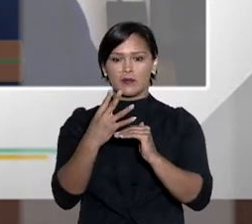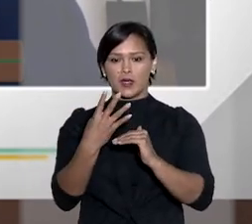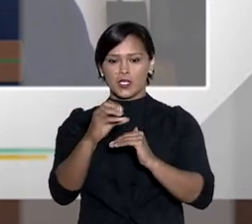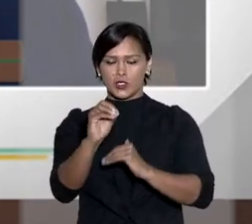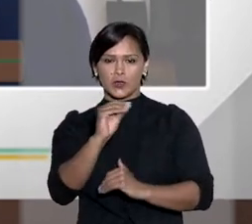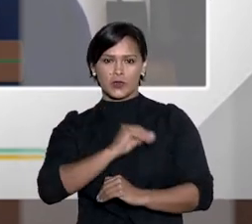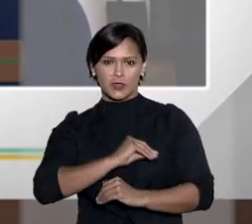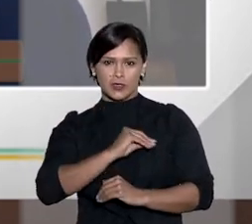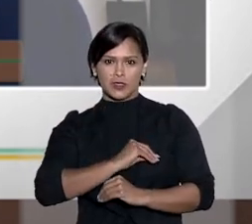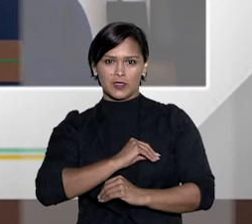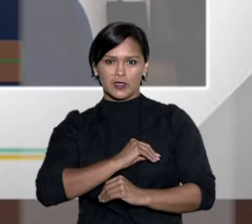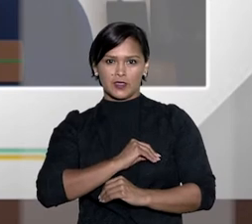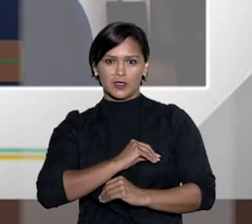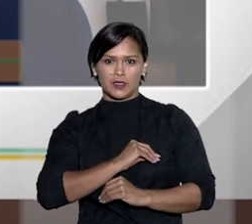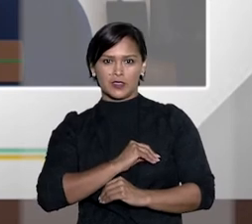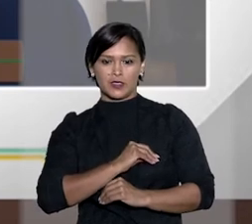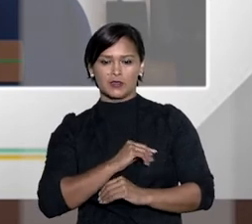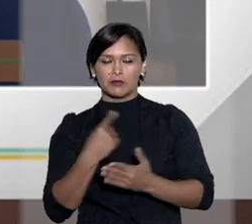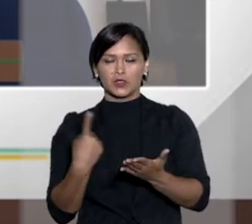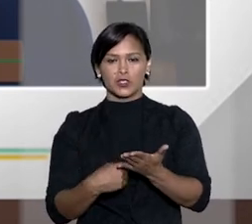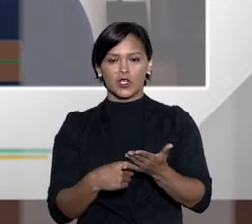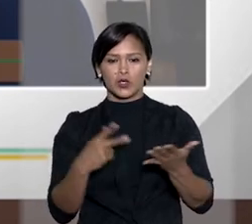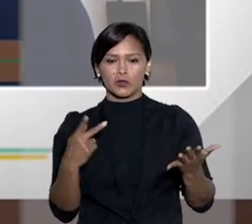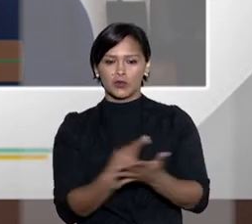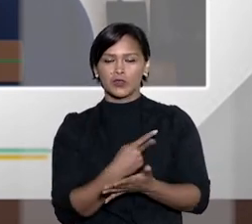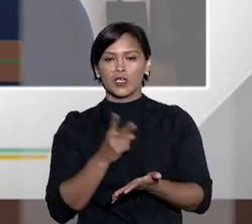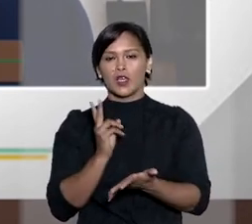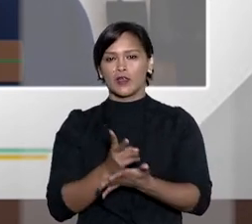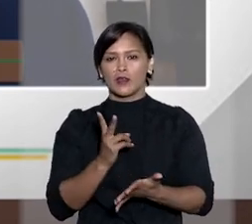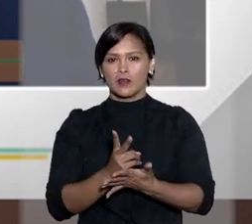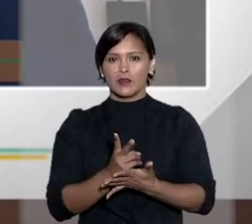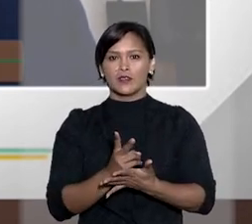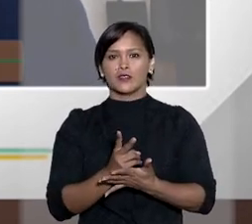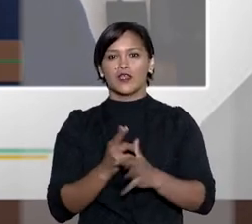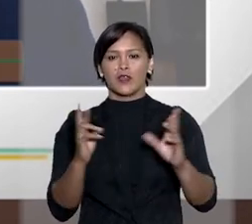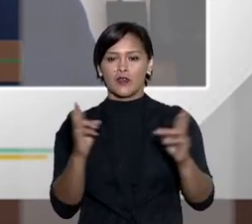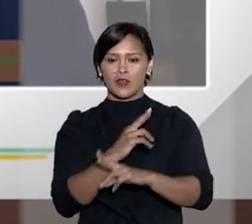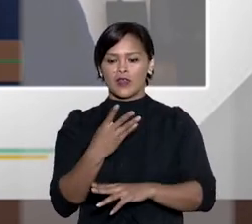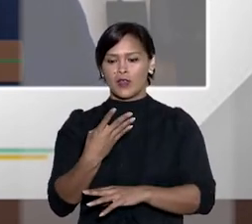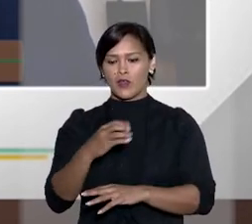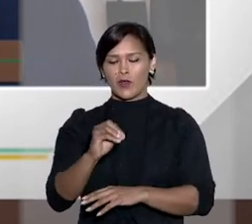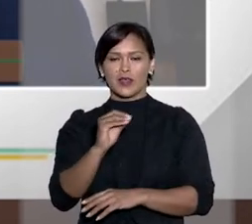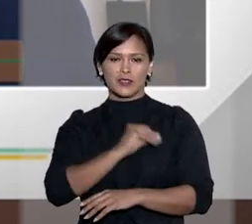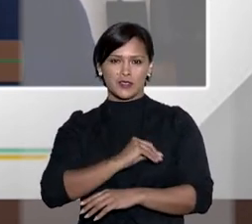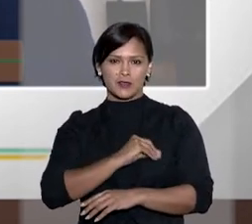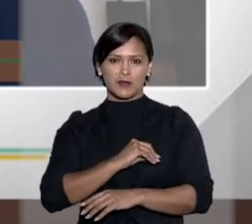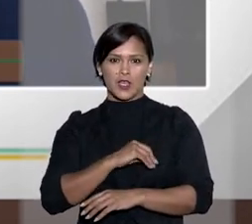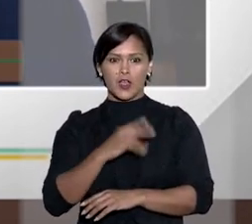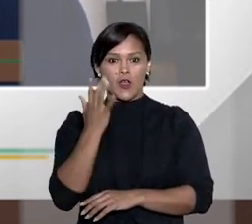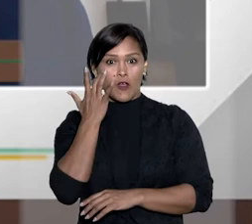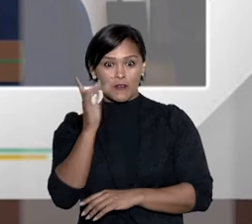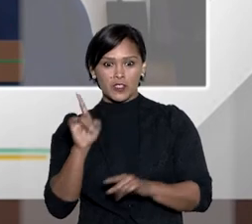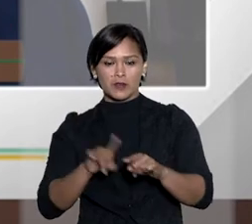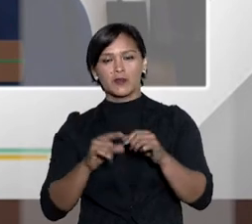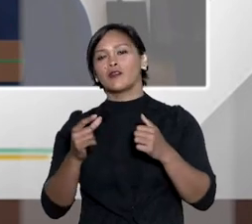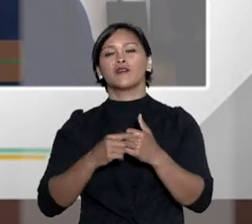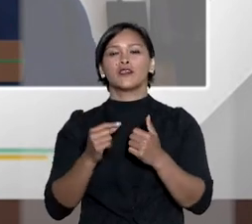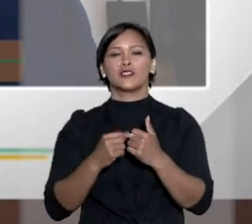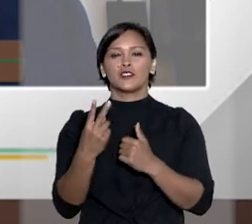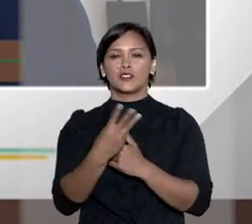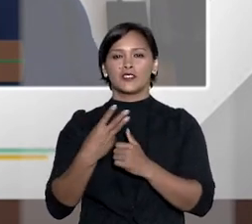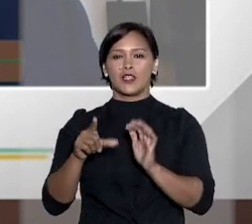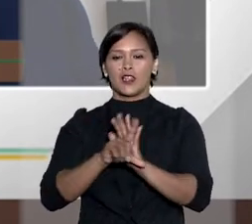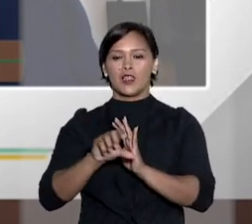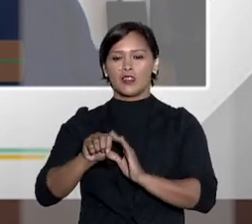renuncia ao crédito excedente se não tiver acordo e prossegue com